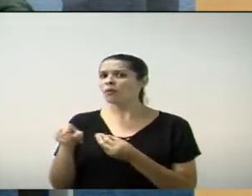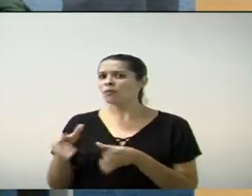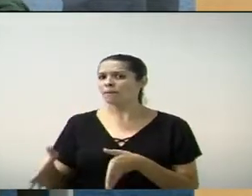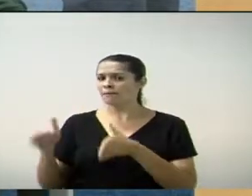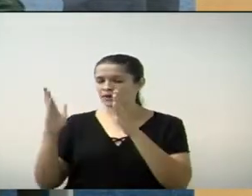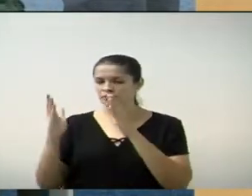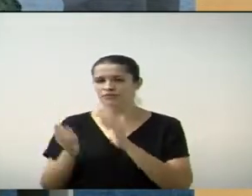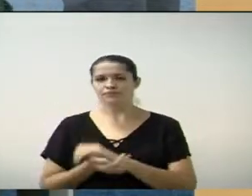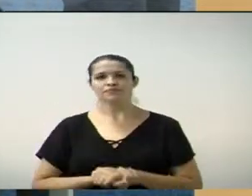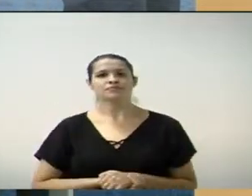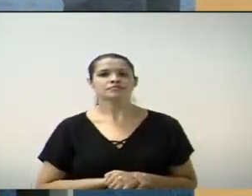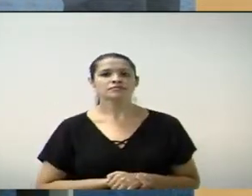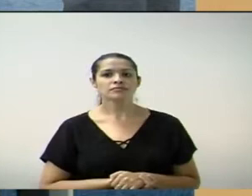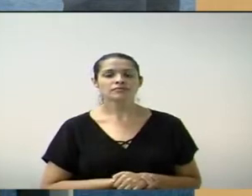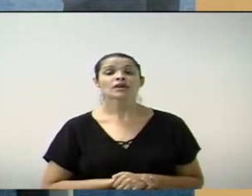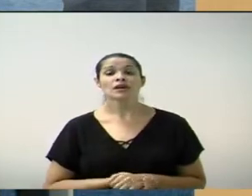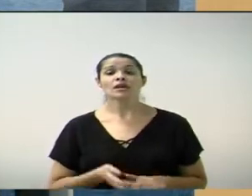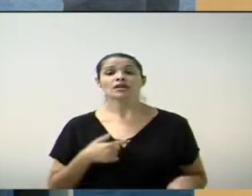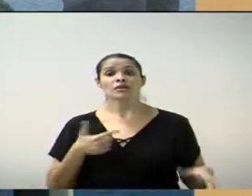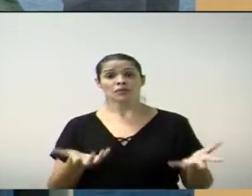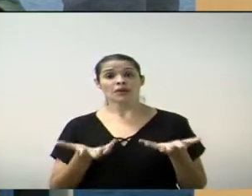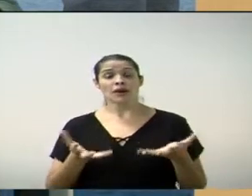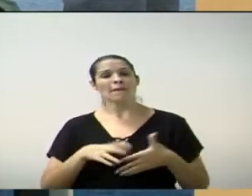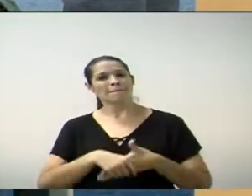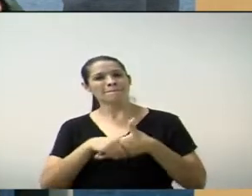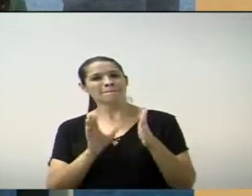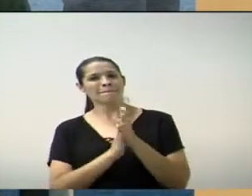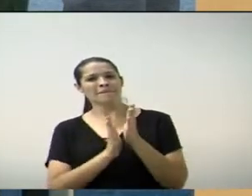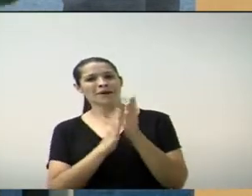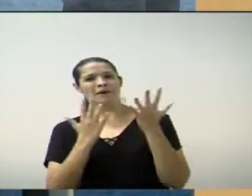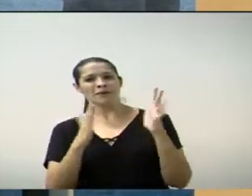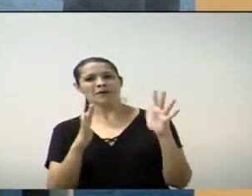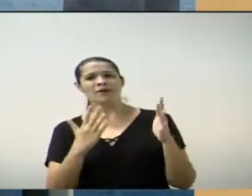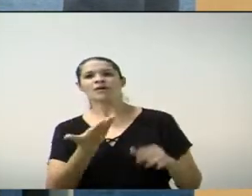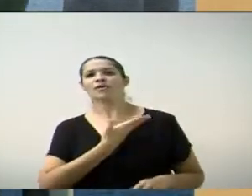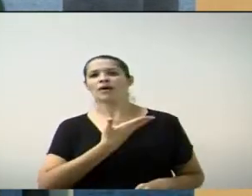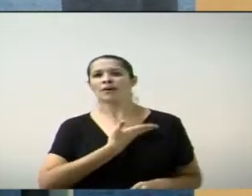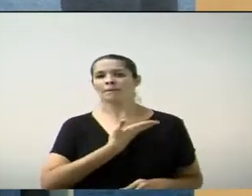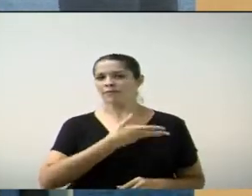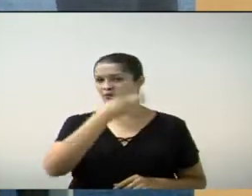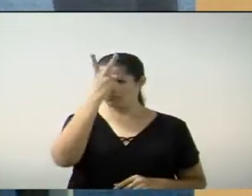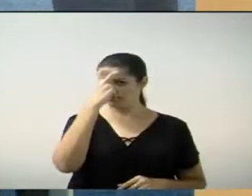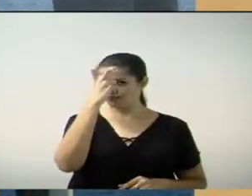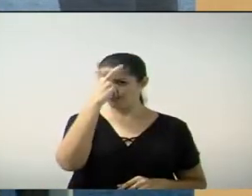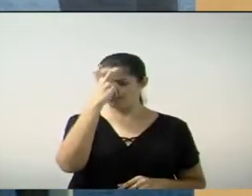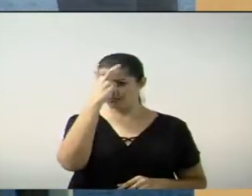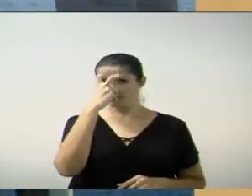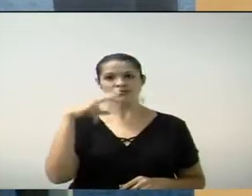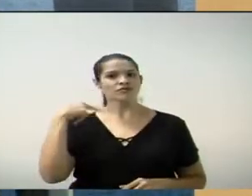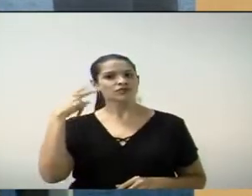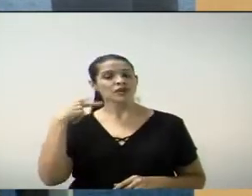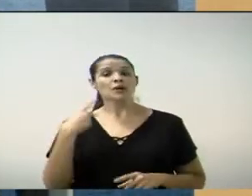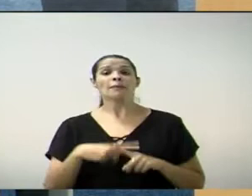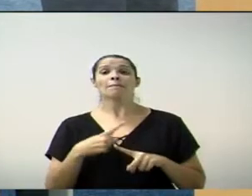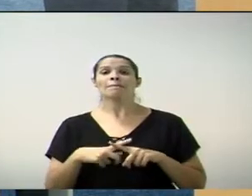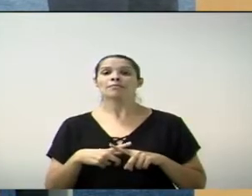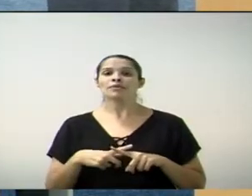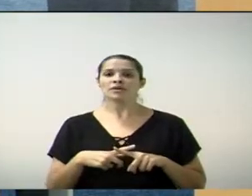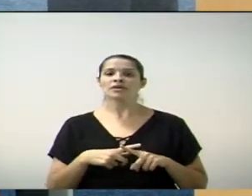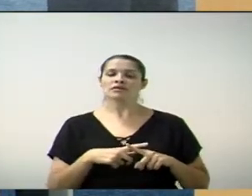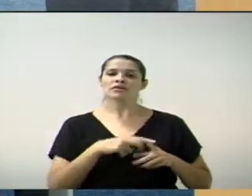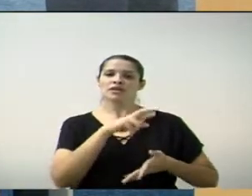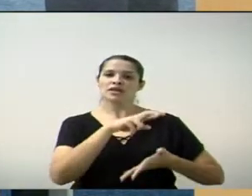E também quero parabenizar o meu colega Fábio Valadão por conta do requerimento de número